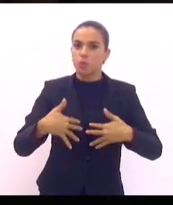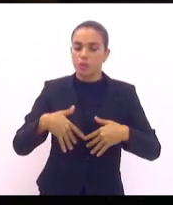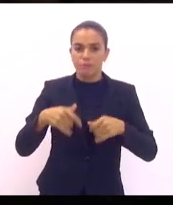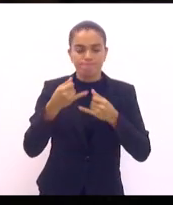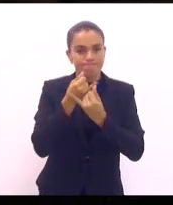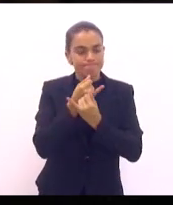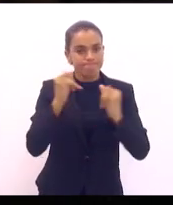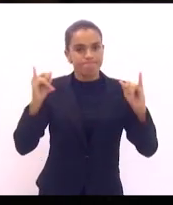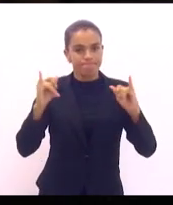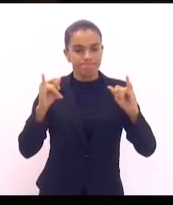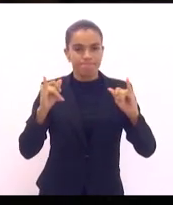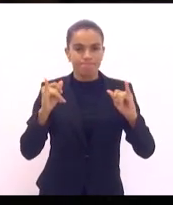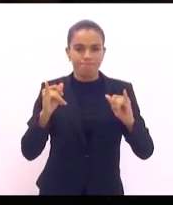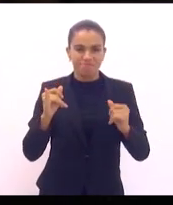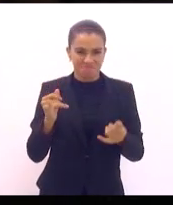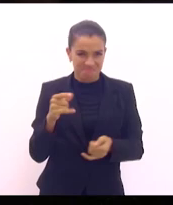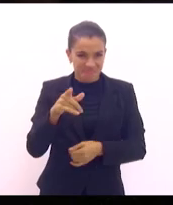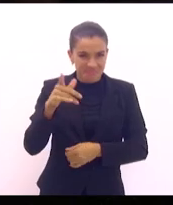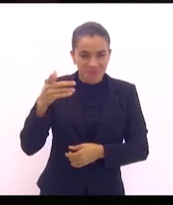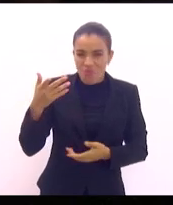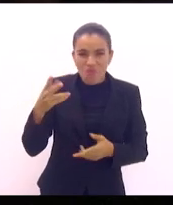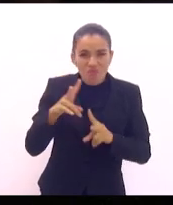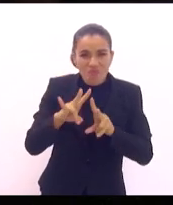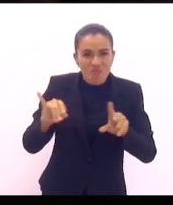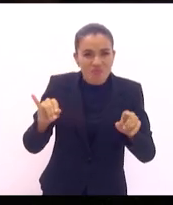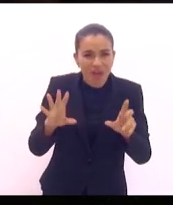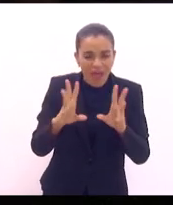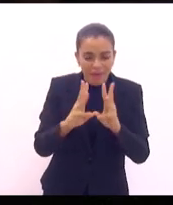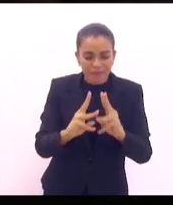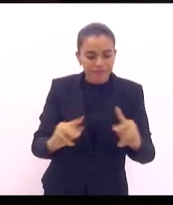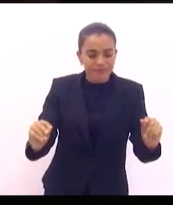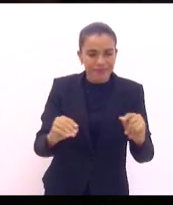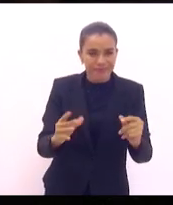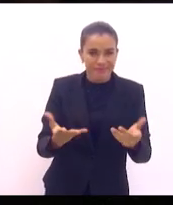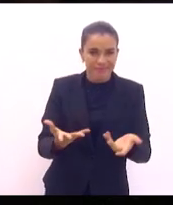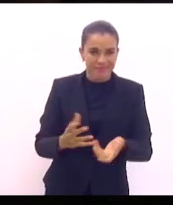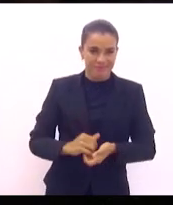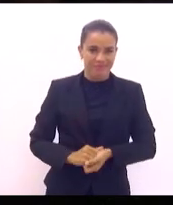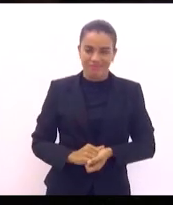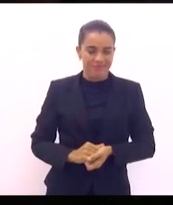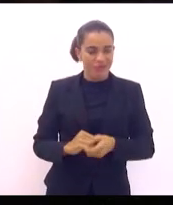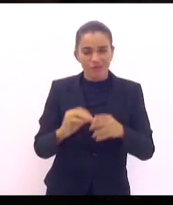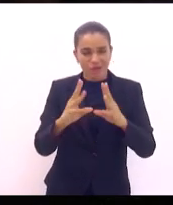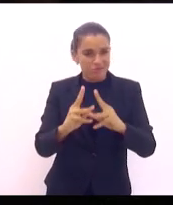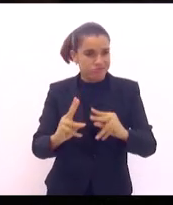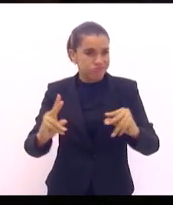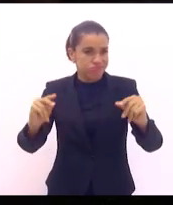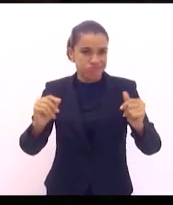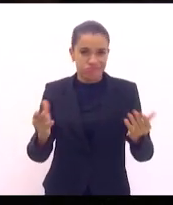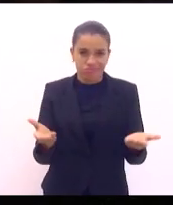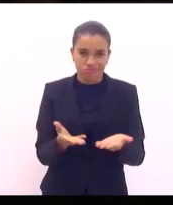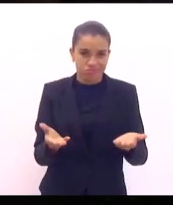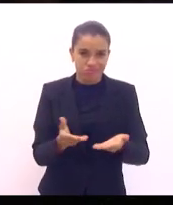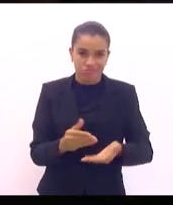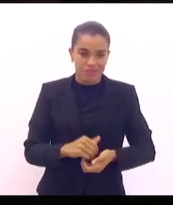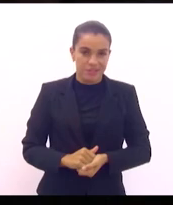E isso não vai terminar tão cedo, senhor presidente. Não vai terminar tão cedo.